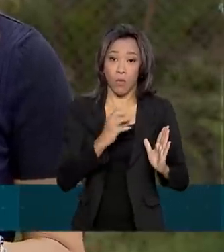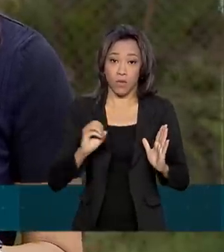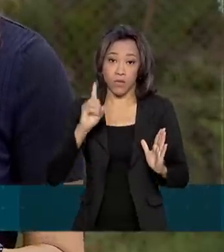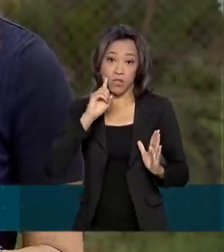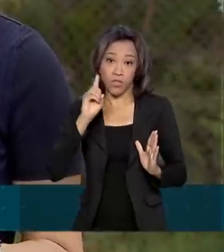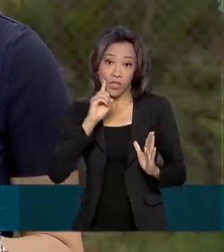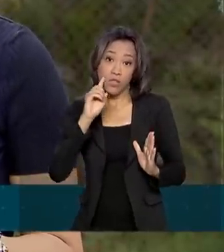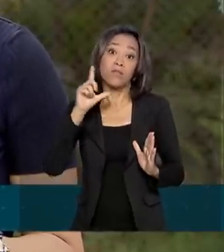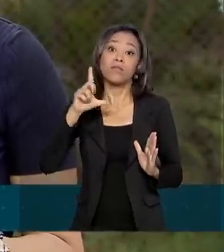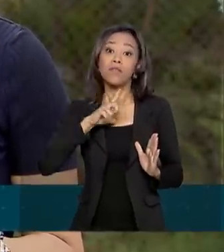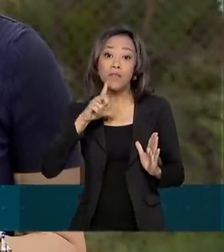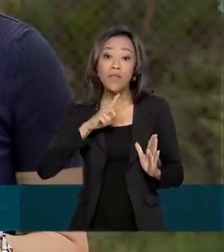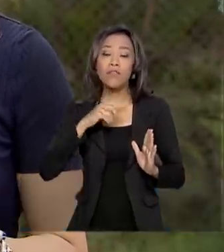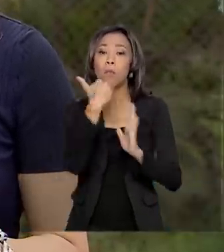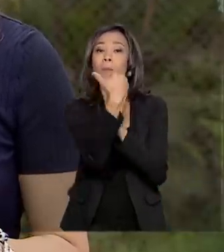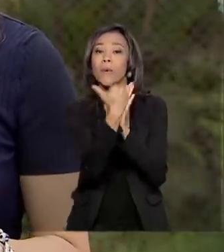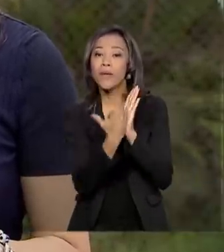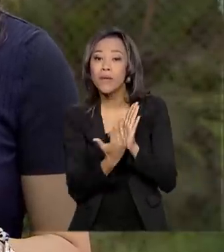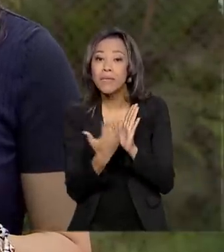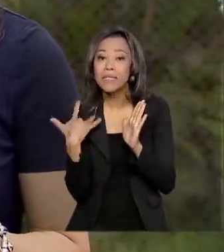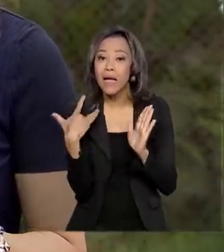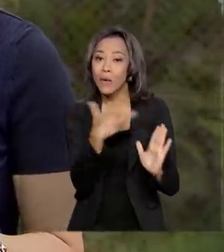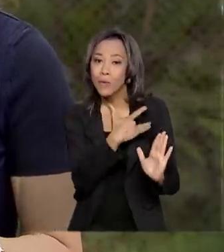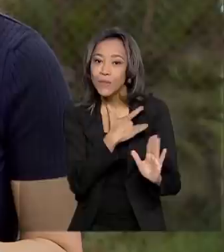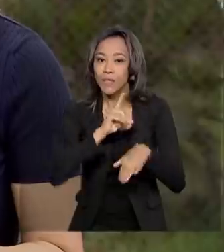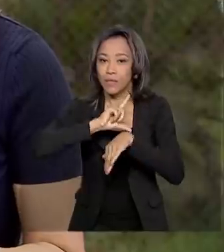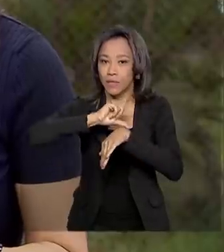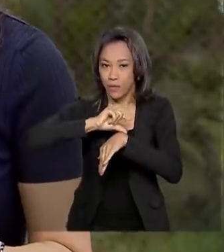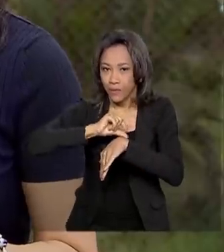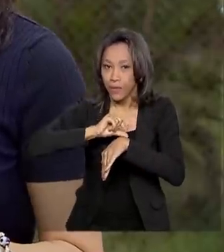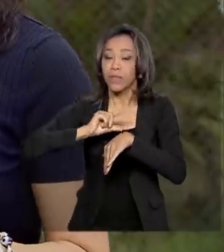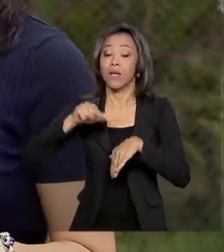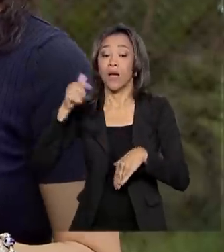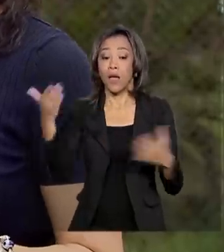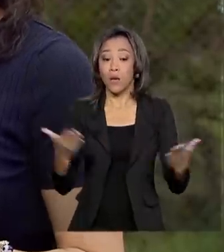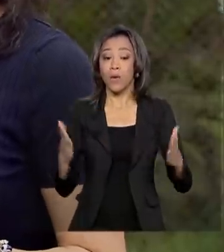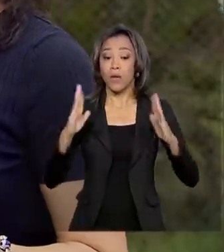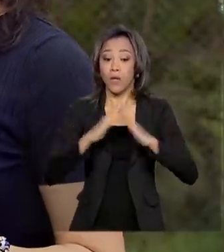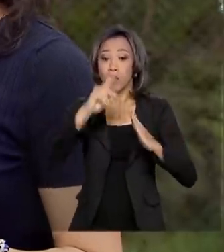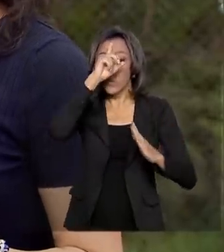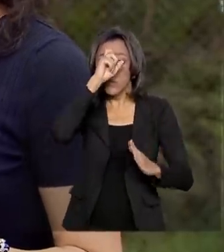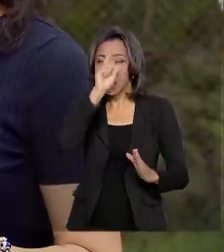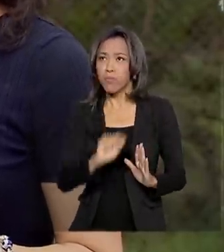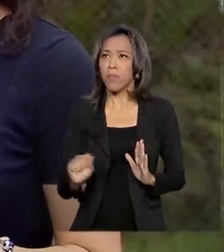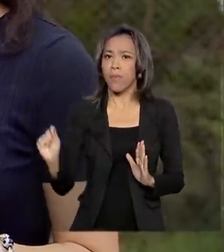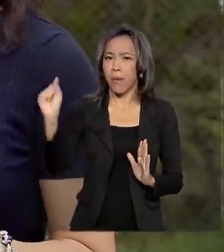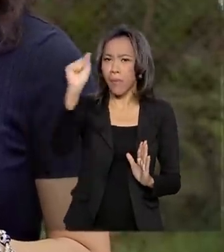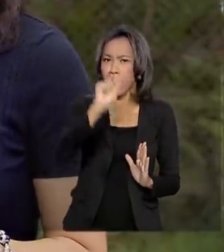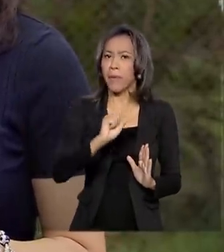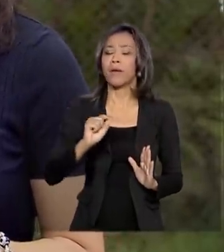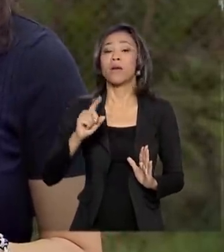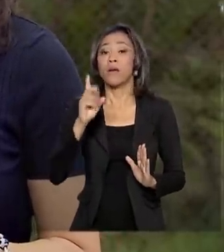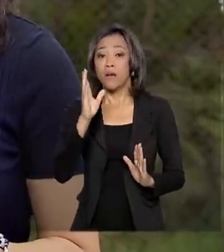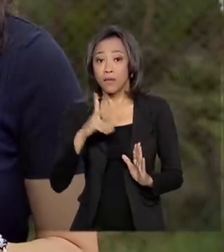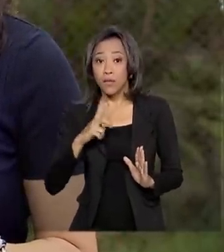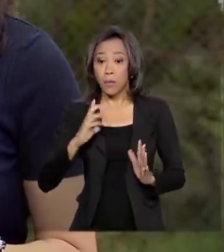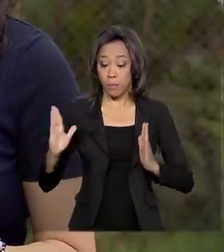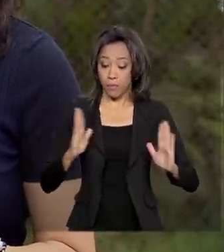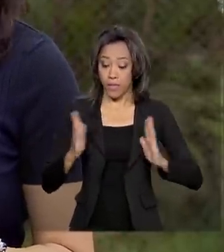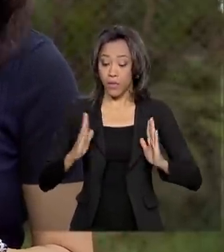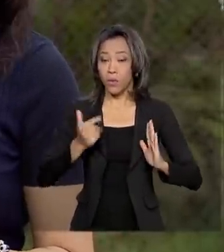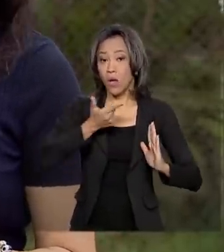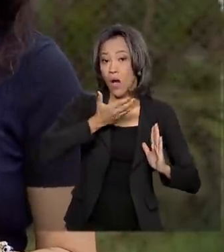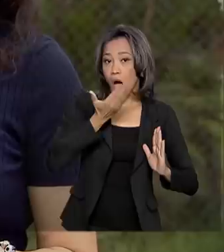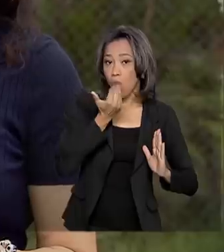programa Saúde na Hora. Agora, o horário de atendimento das unidades de saúde da família foi estendido para os períodos do